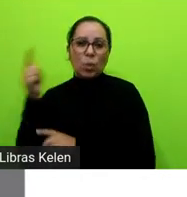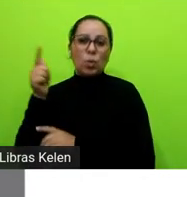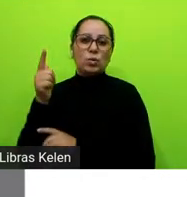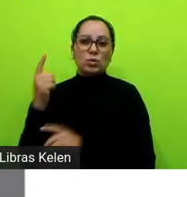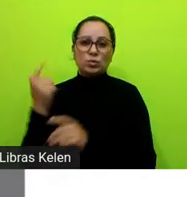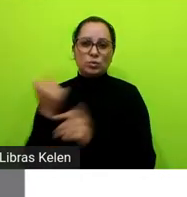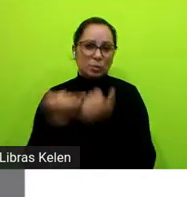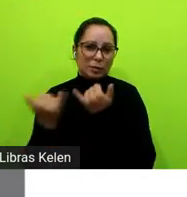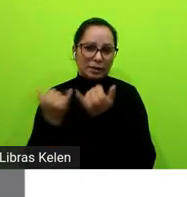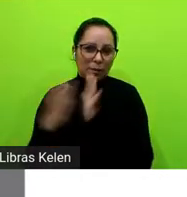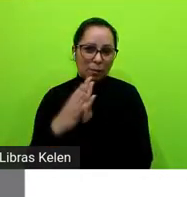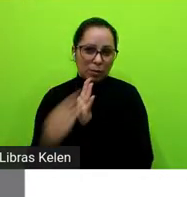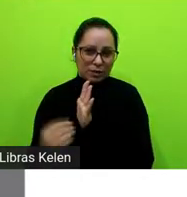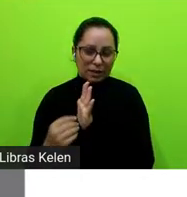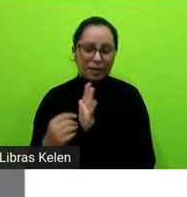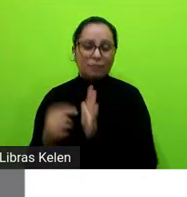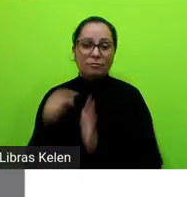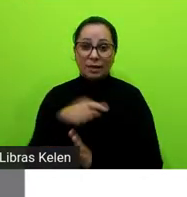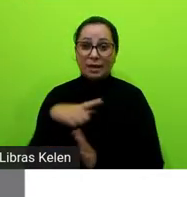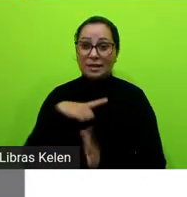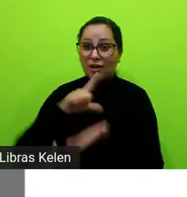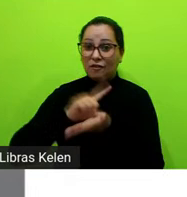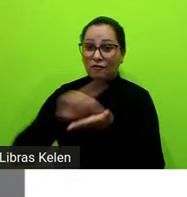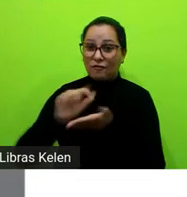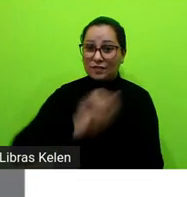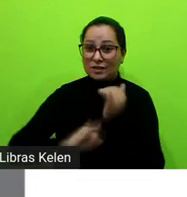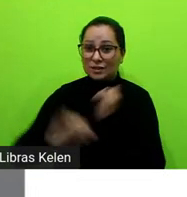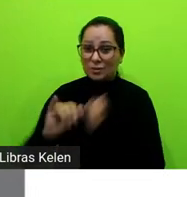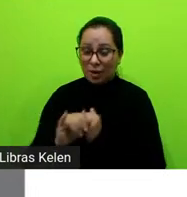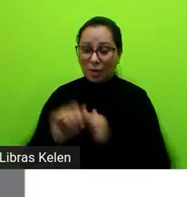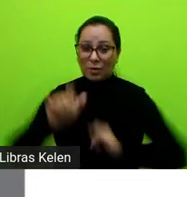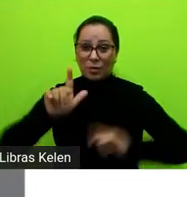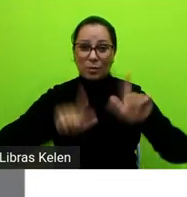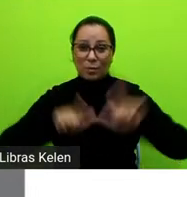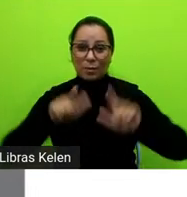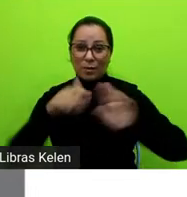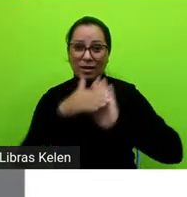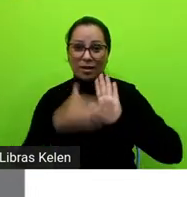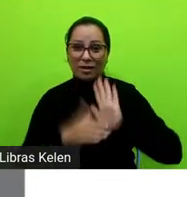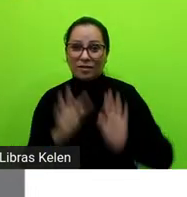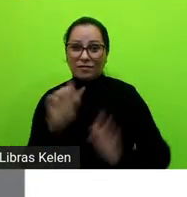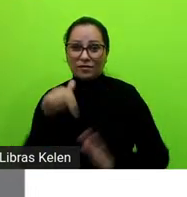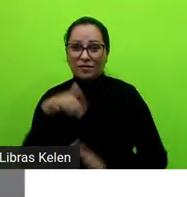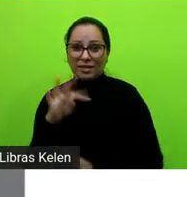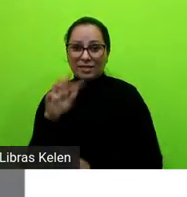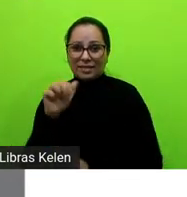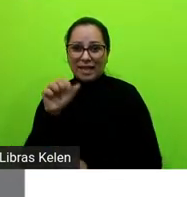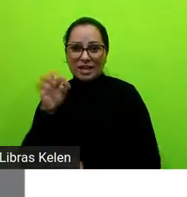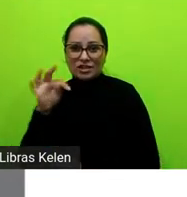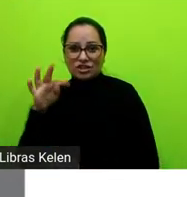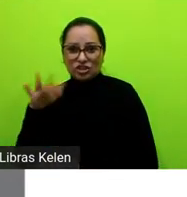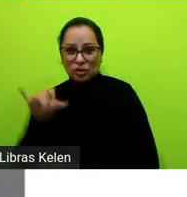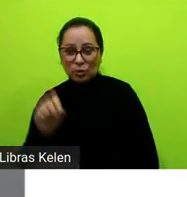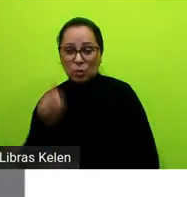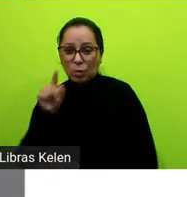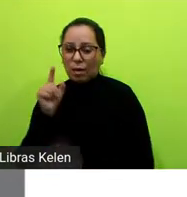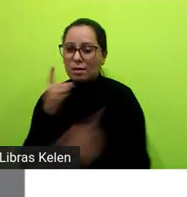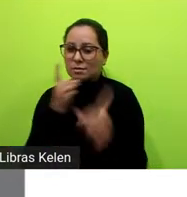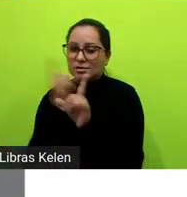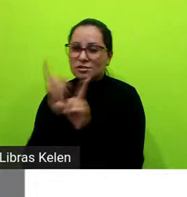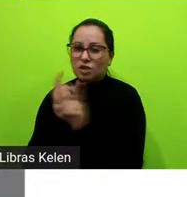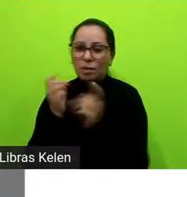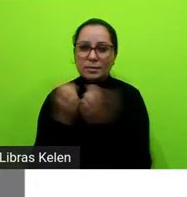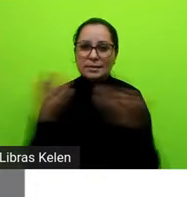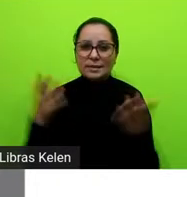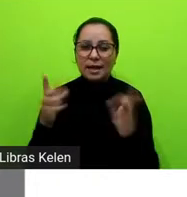a gente trouxe aqui o detetive virtual do programa Fantástico que ele desvenda mistérios né então tem toda essa questão de mandar